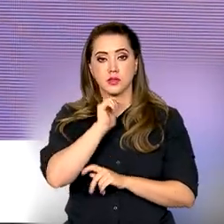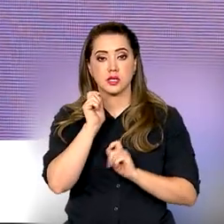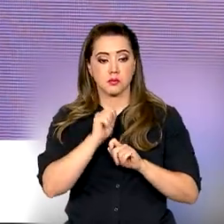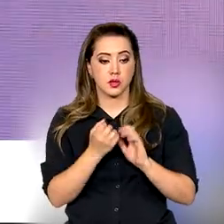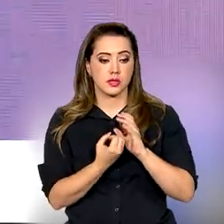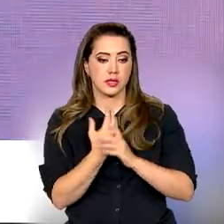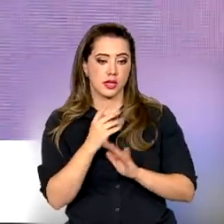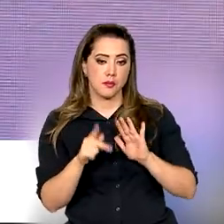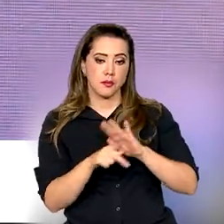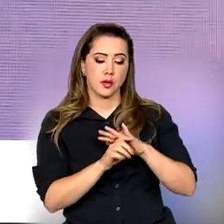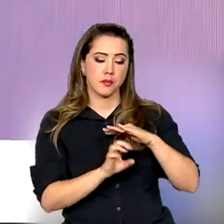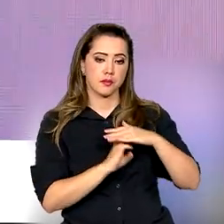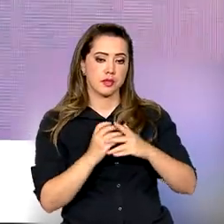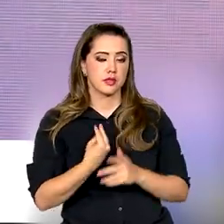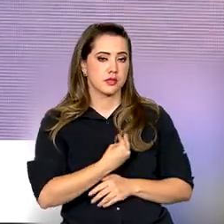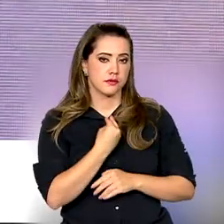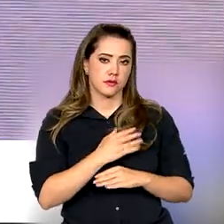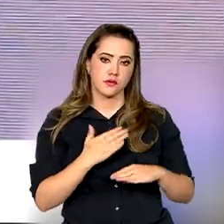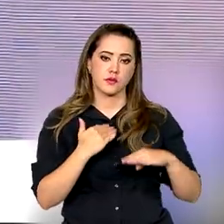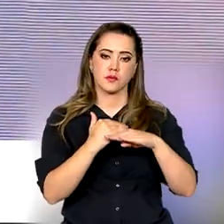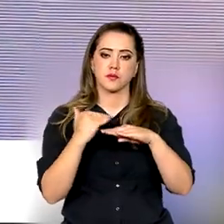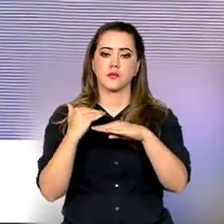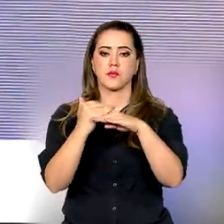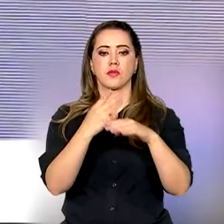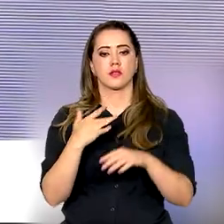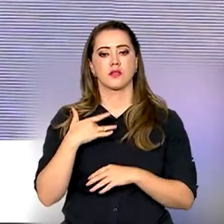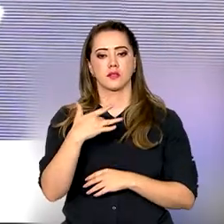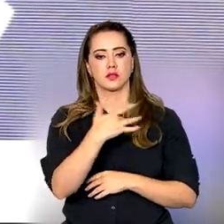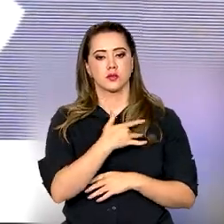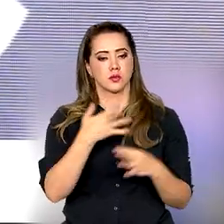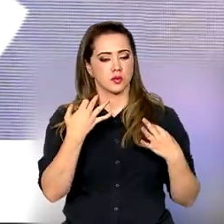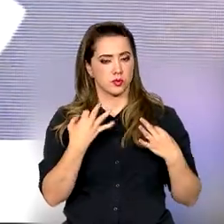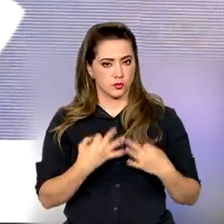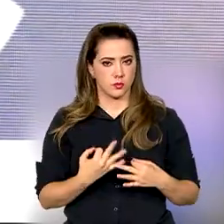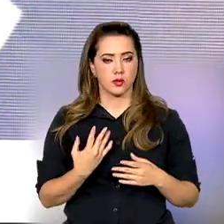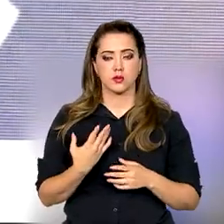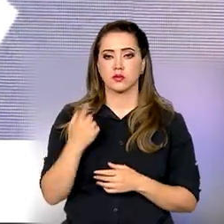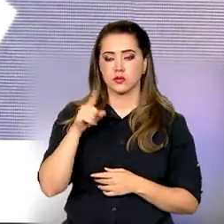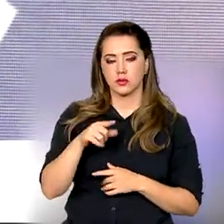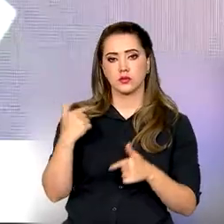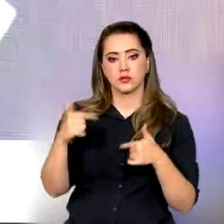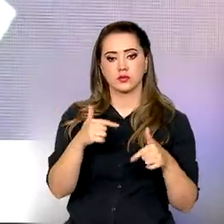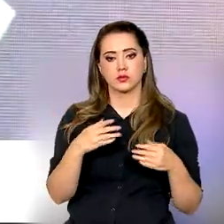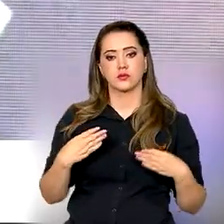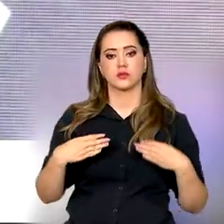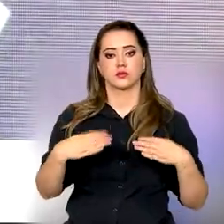negócios, viver em condições dignas, com saúde digna. Essa é a função do Ministério das Mulheres. Obrigado.